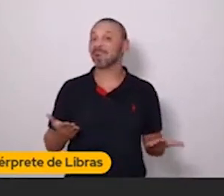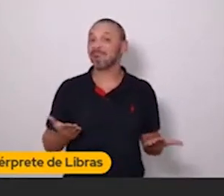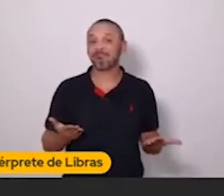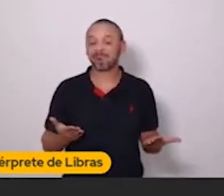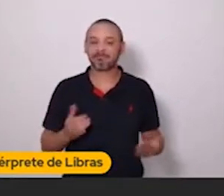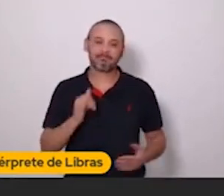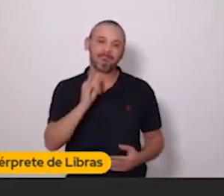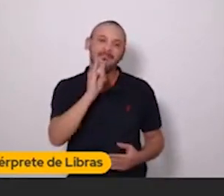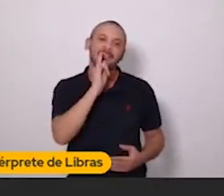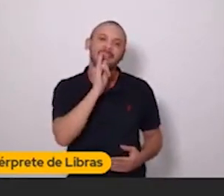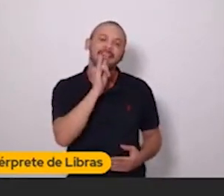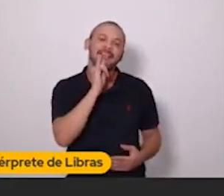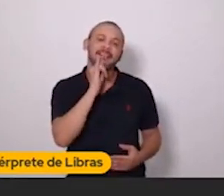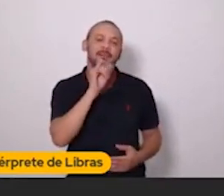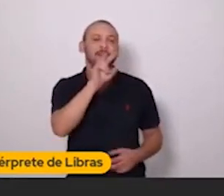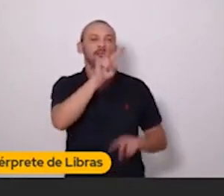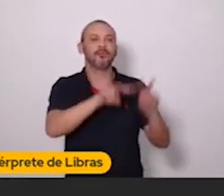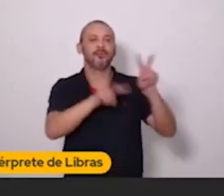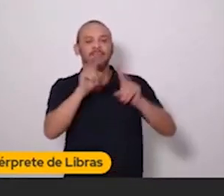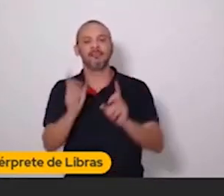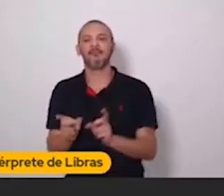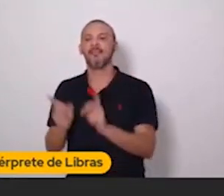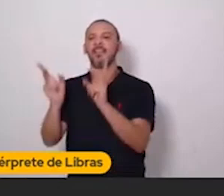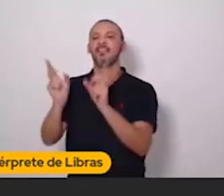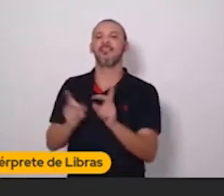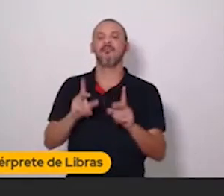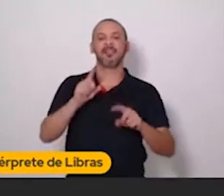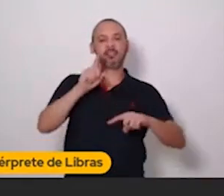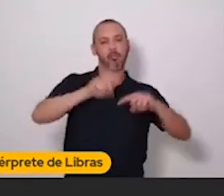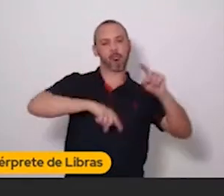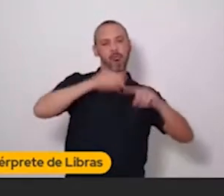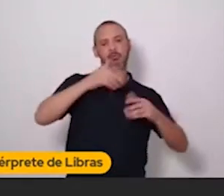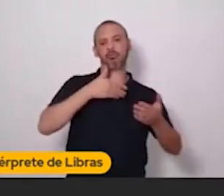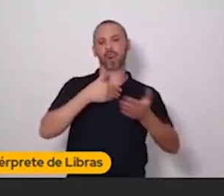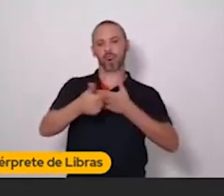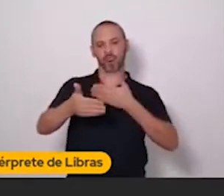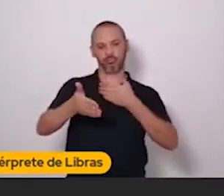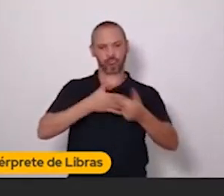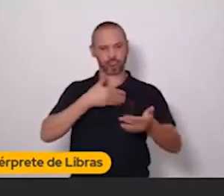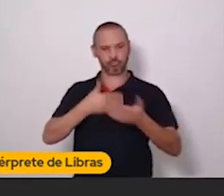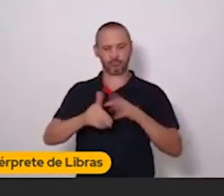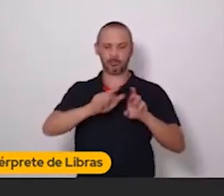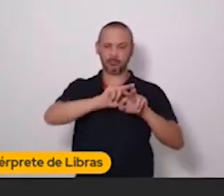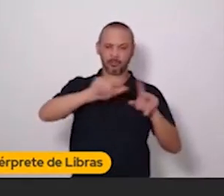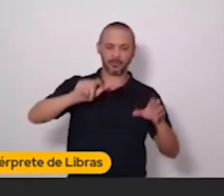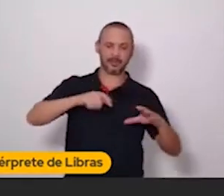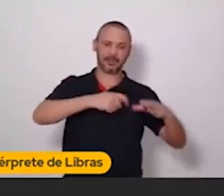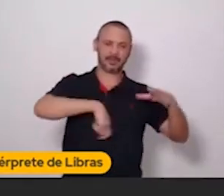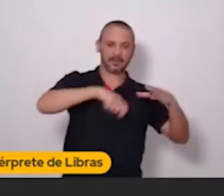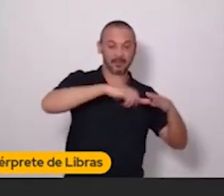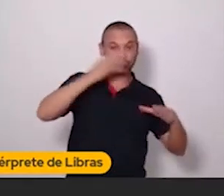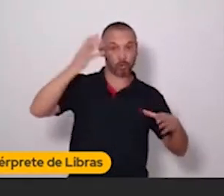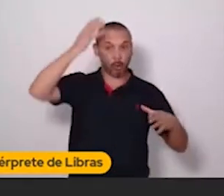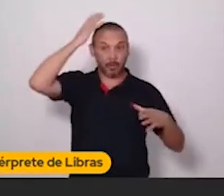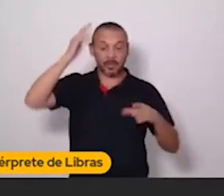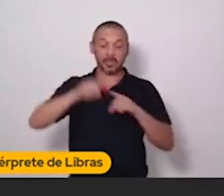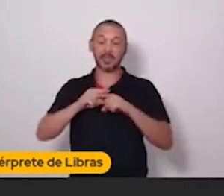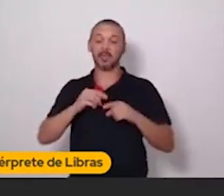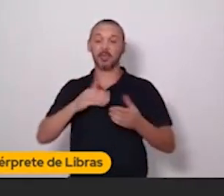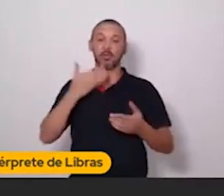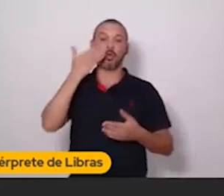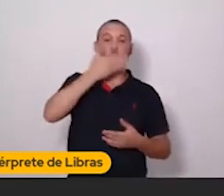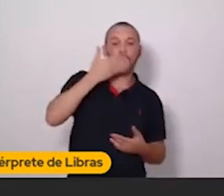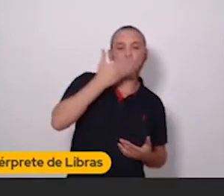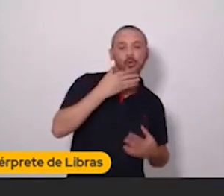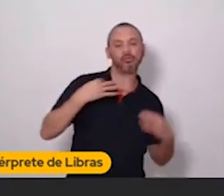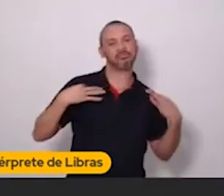por exemplo, no físico, você vai vender o seu produto. Seja lá o que for, um item de gastronomia, um doce, ou uma roupa, ou um